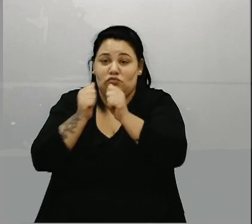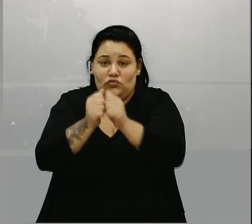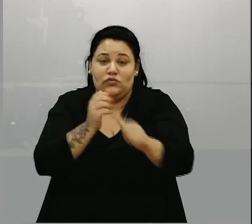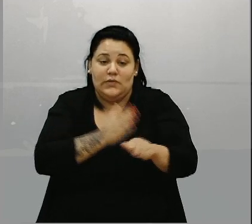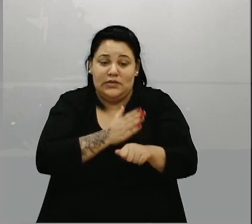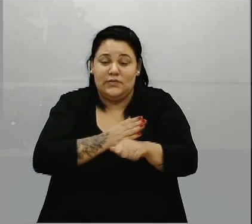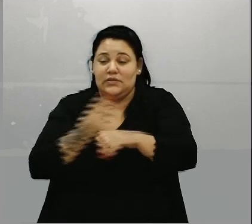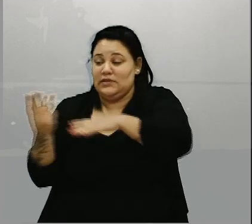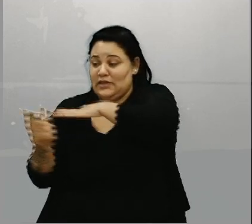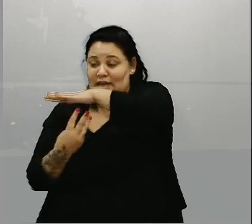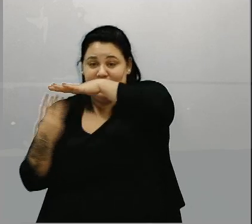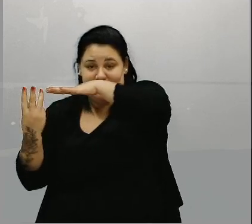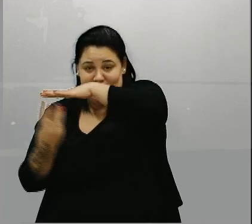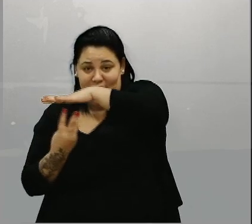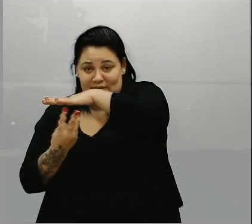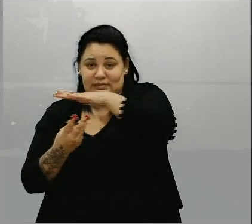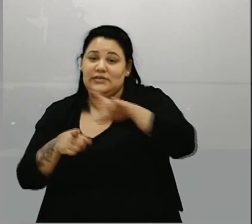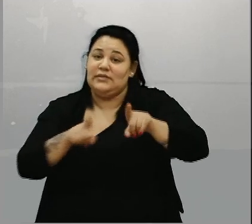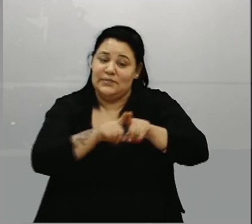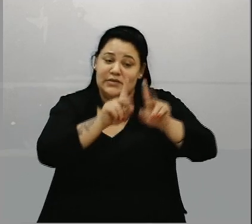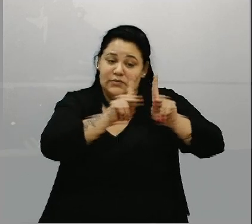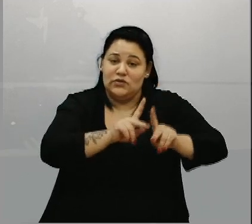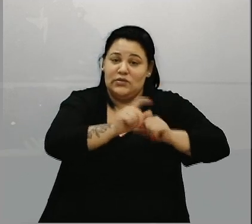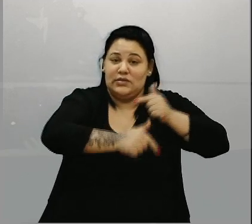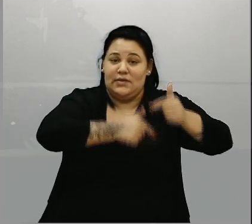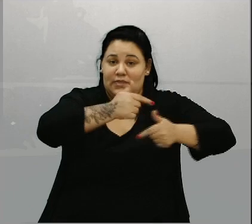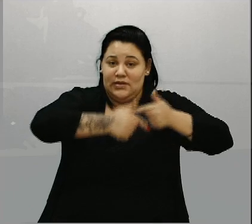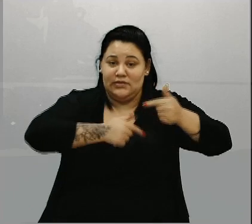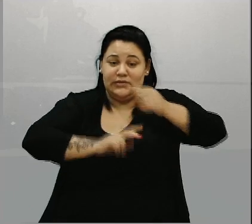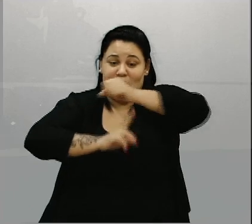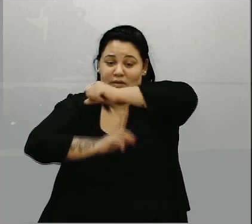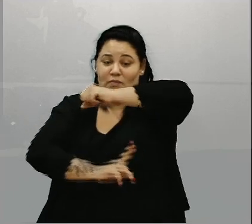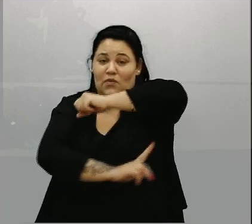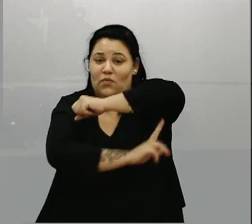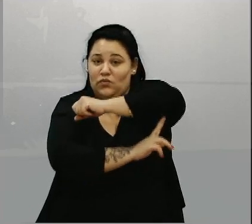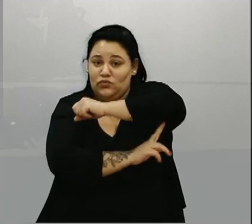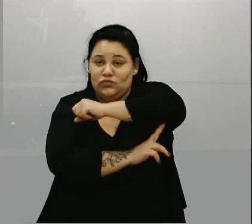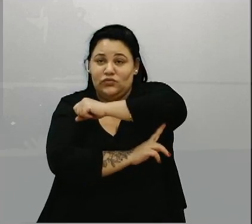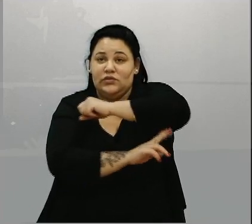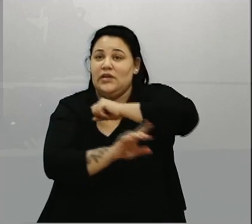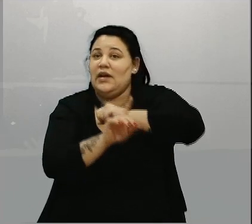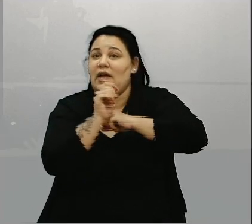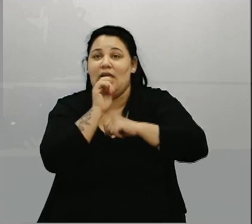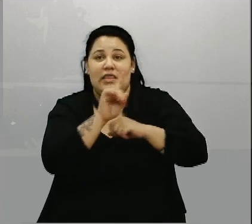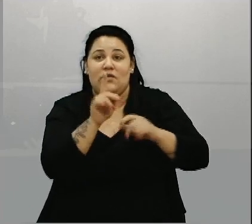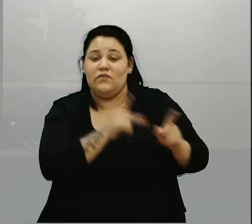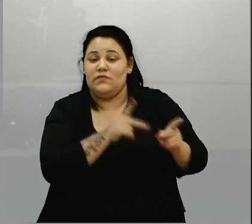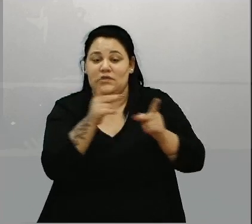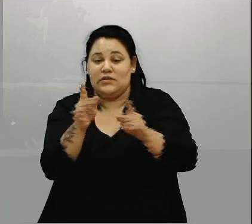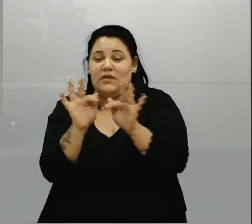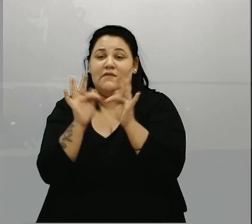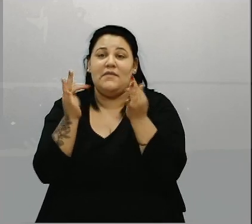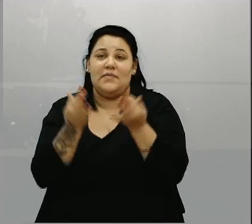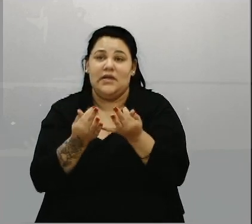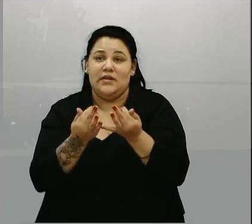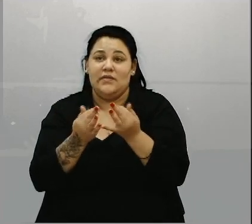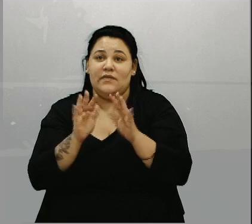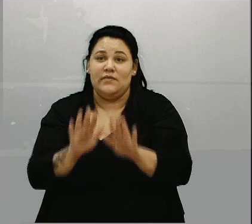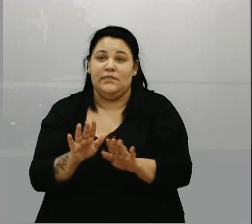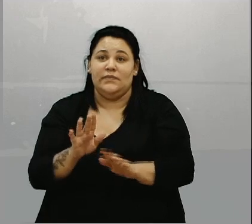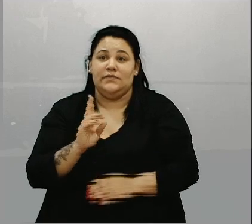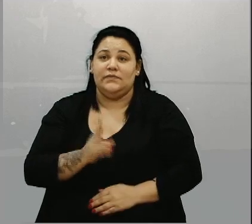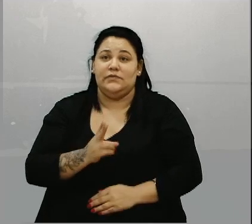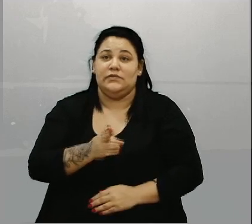e as pessoas que estão trabalhando nessa ponte não estão indo visitar as suas famílias. Ele falou que tem